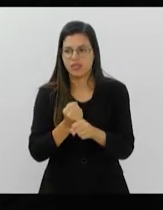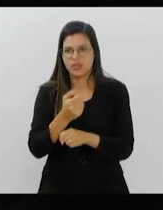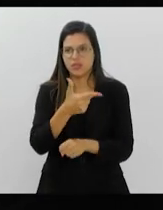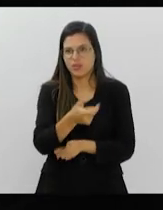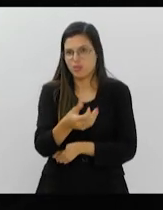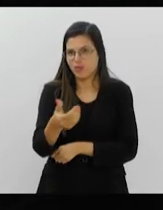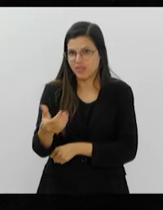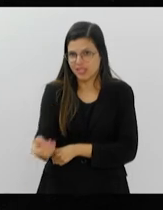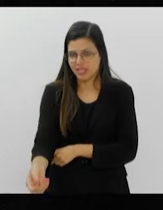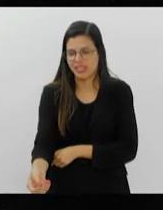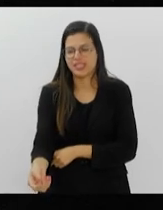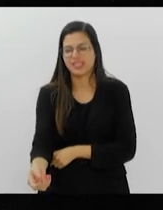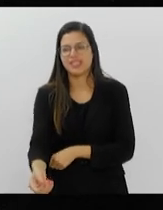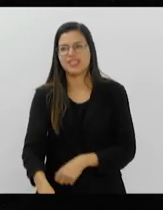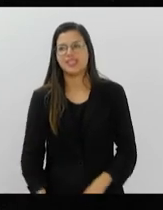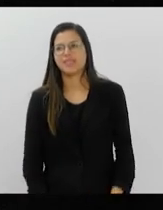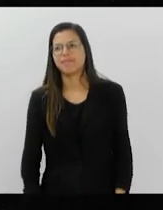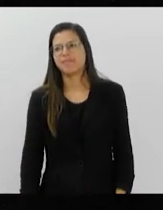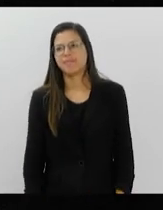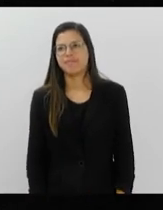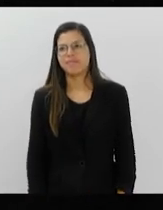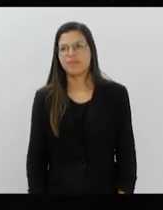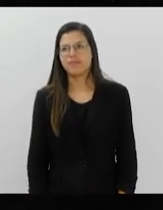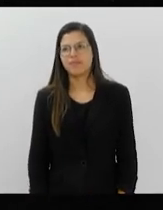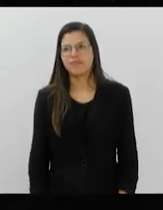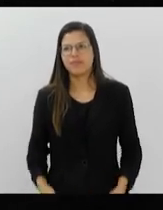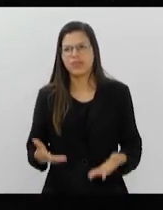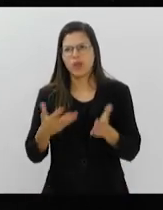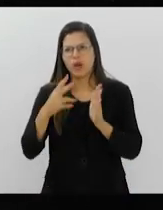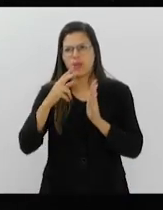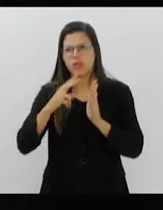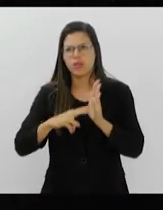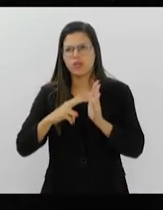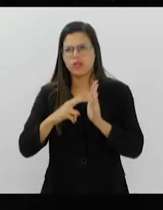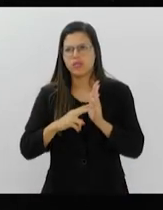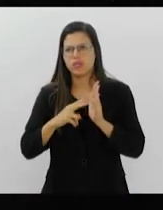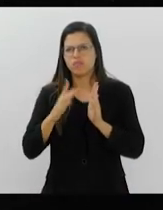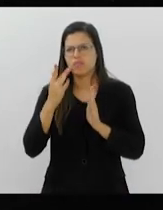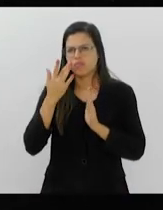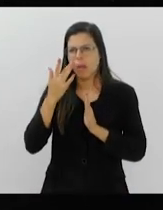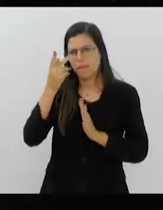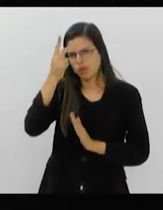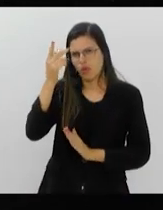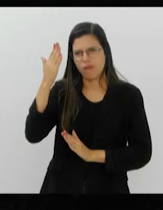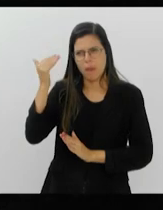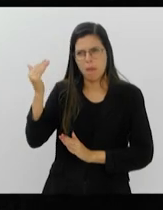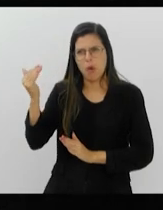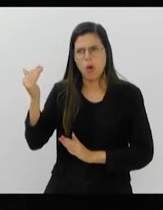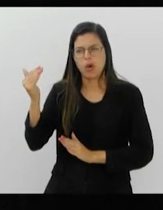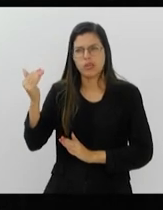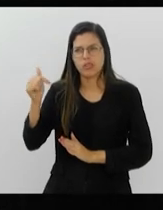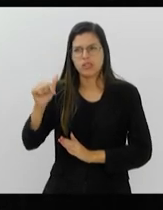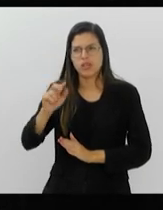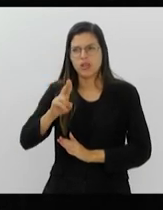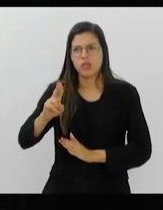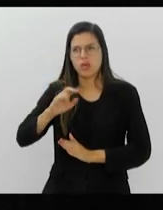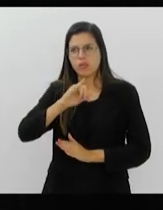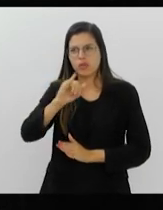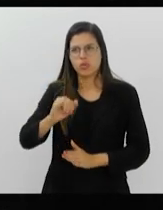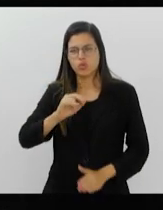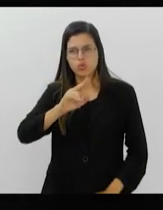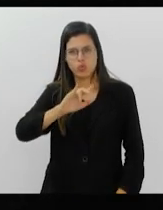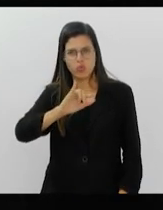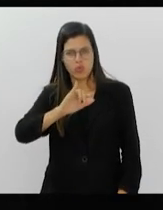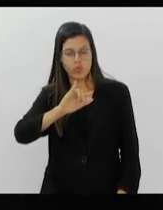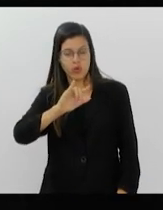falar do que eu quero, uma, acho que é uma blogueira, não conheço, chamada Juliette, colocou assim,